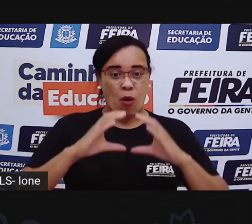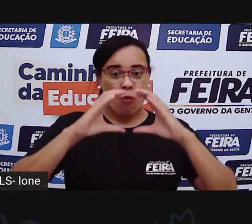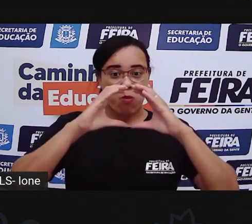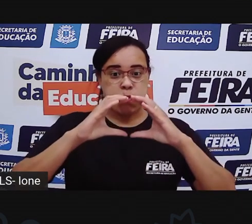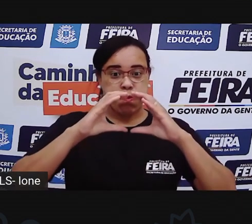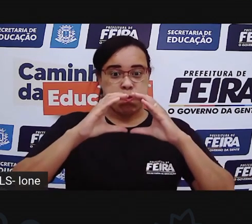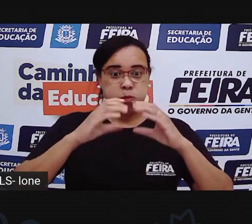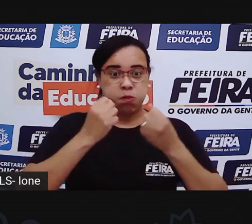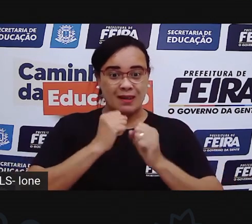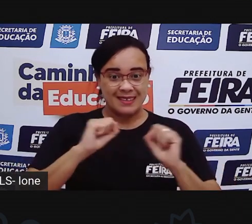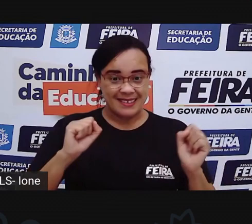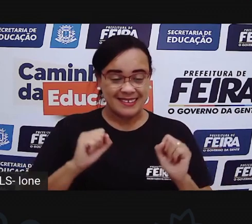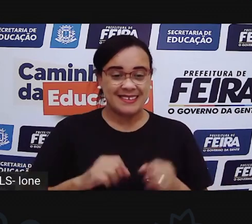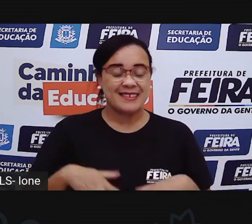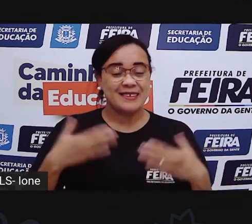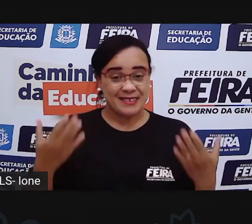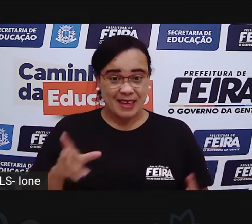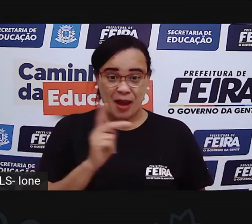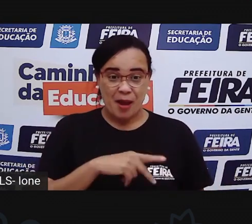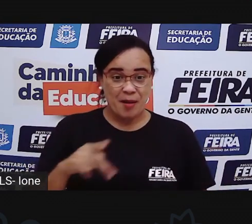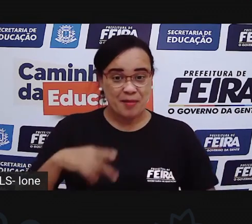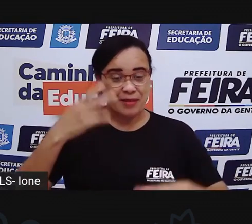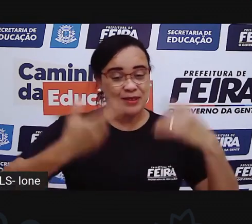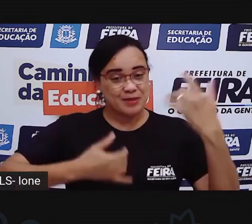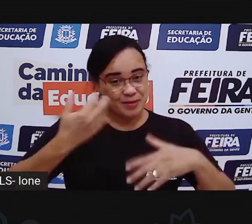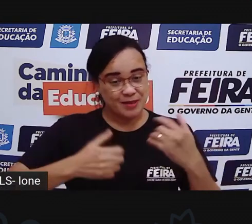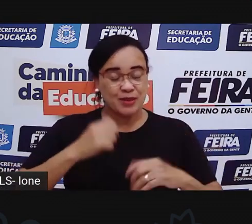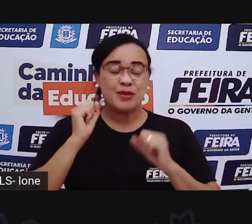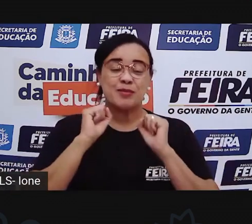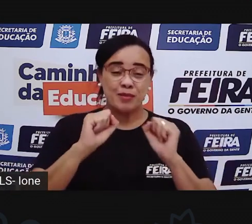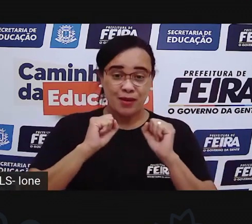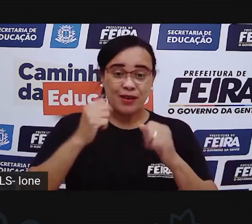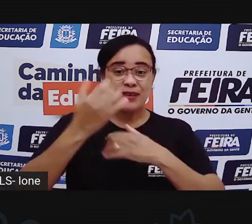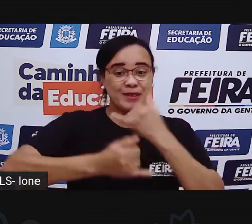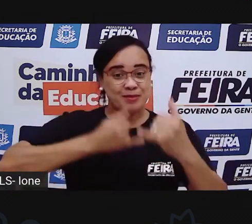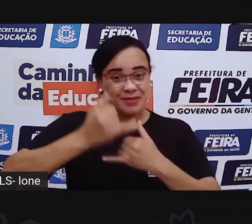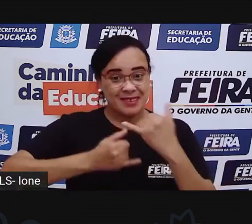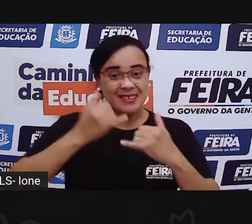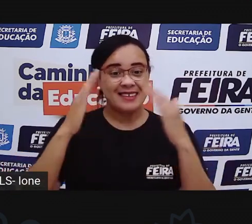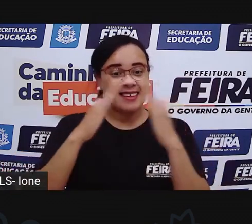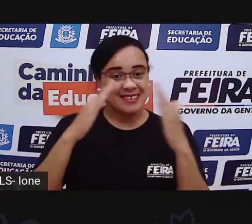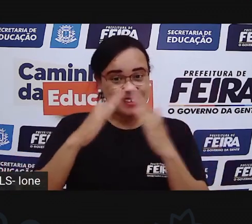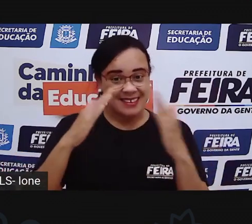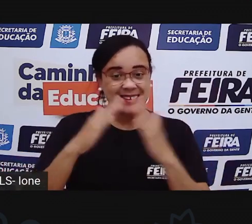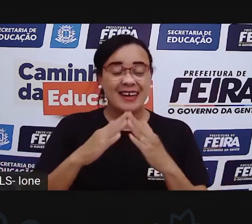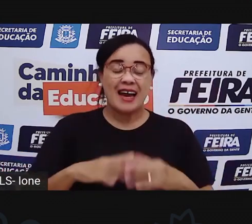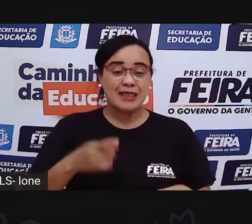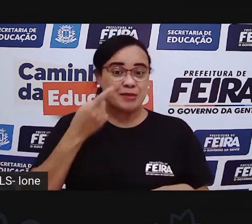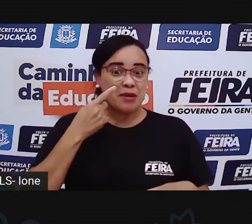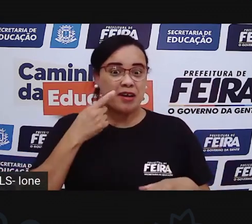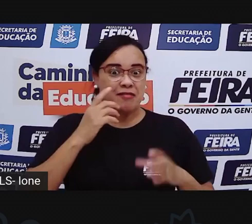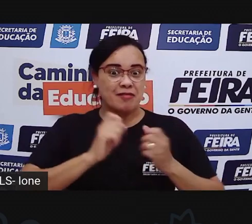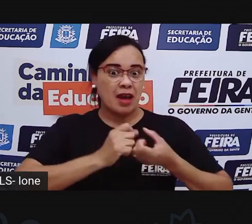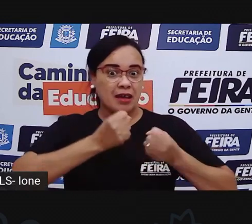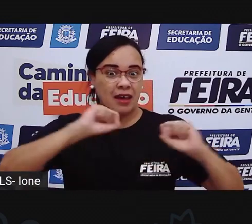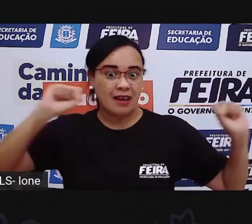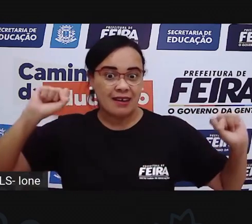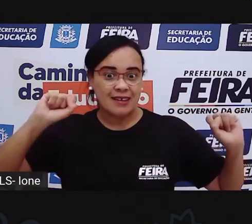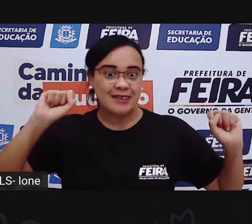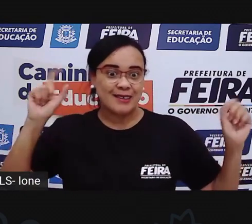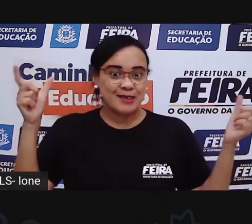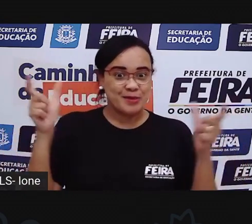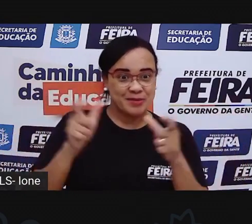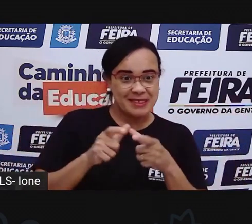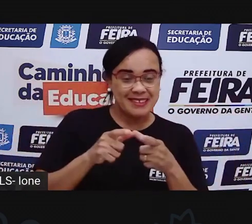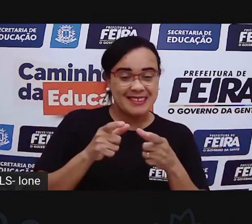Grandona. E aí, como a Pro falou com vocês, vocês podem brincar aí na casa de vocês para ver quem consegue fazer a maior bola. Quem consegue,